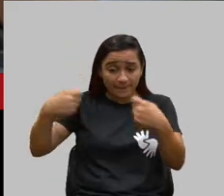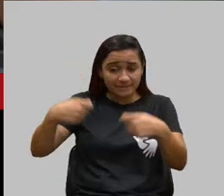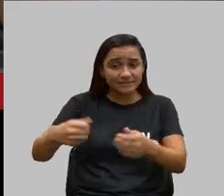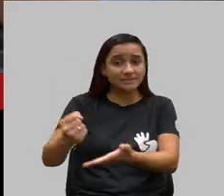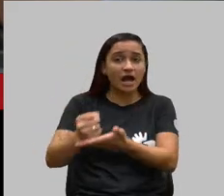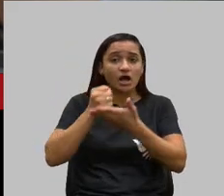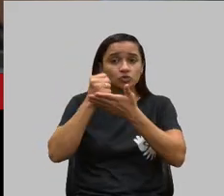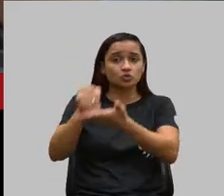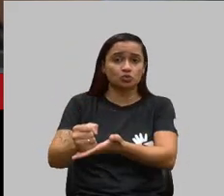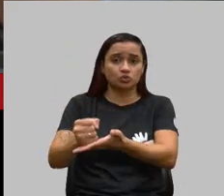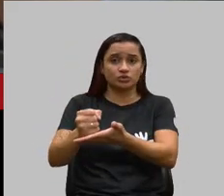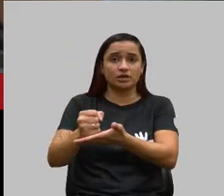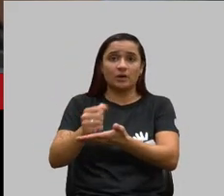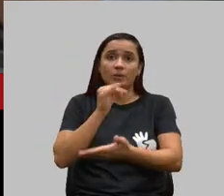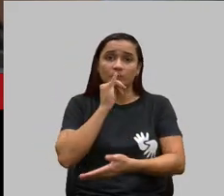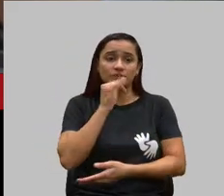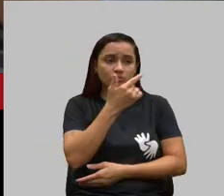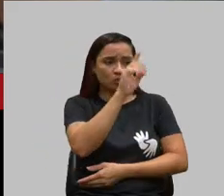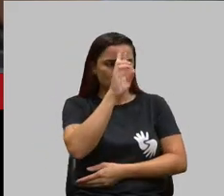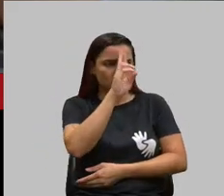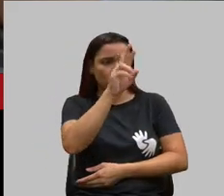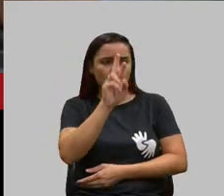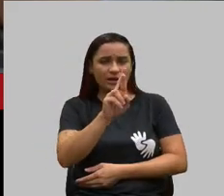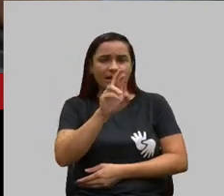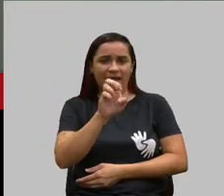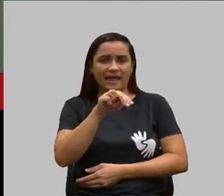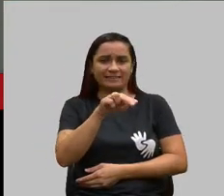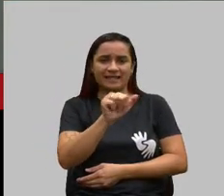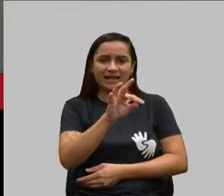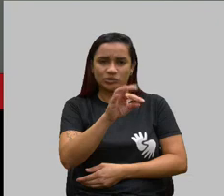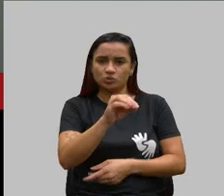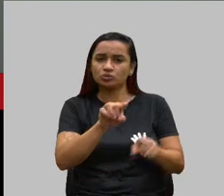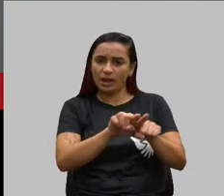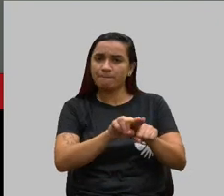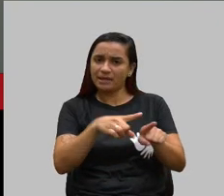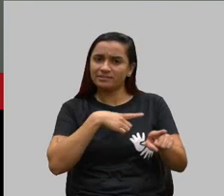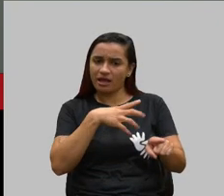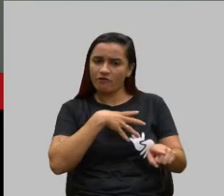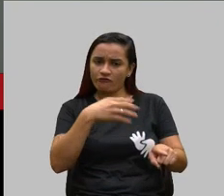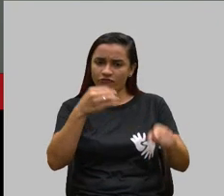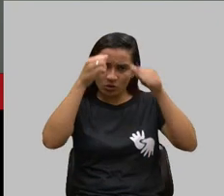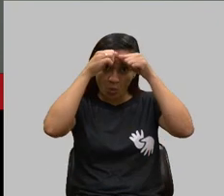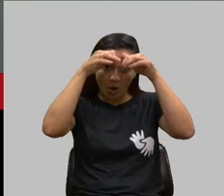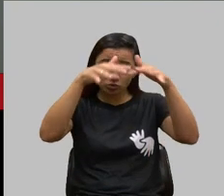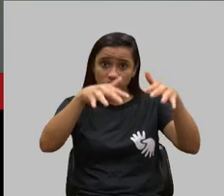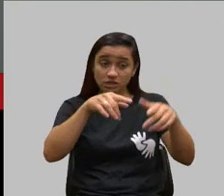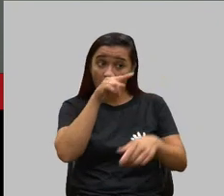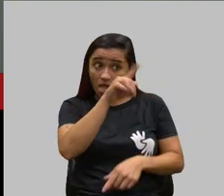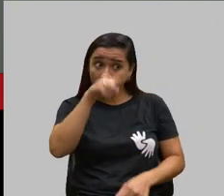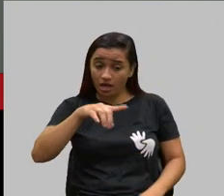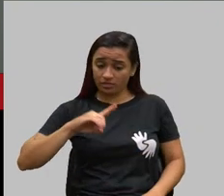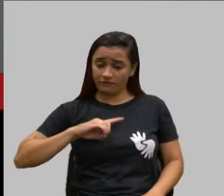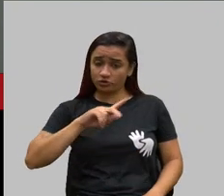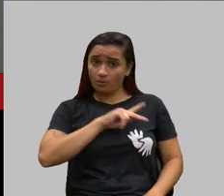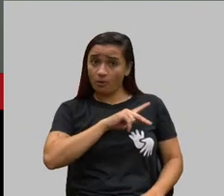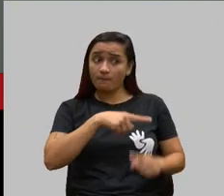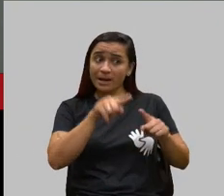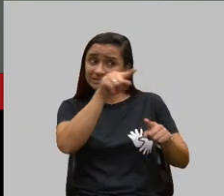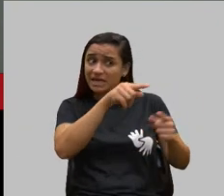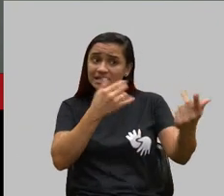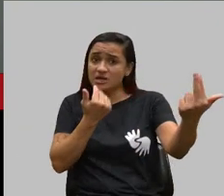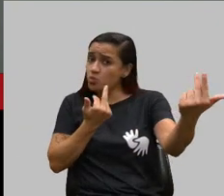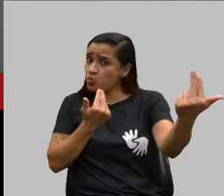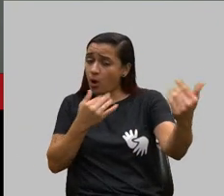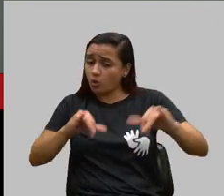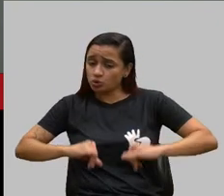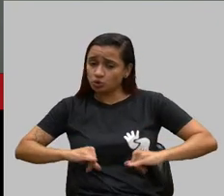O doutor Renato tem um filho também autista. E ele também, apesar de ser defensor, ele passa pelos mesmos problemas como